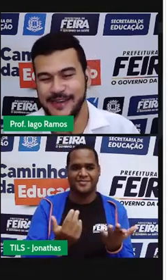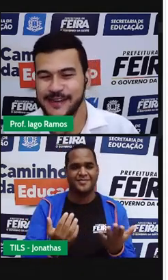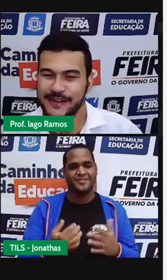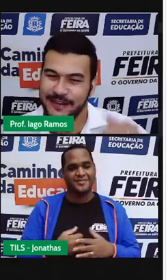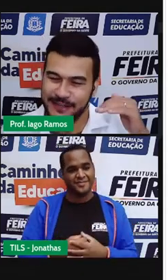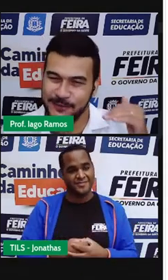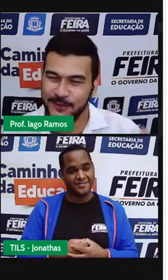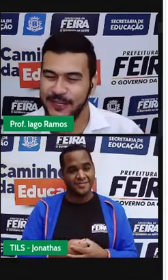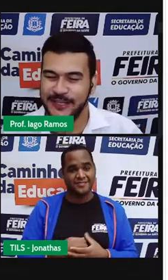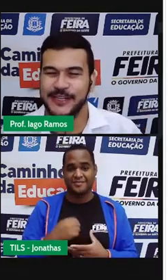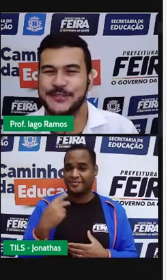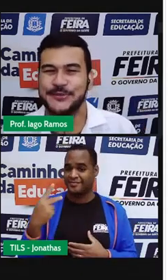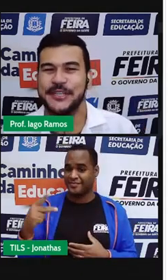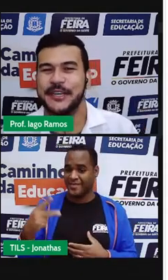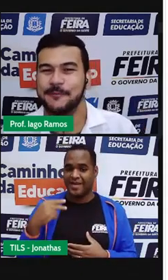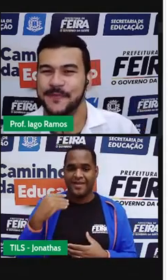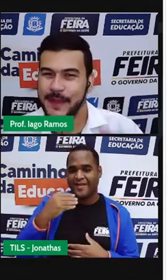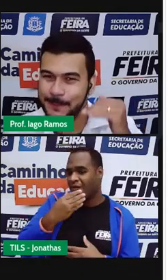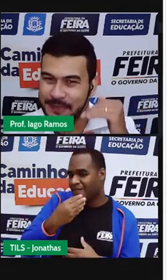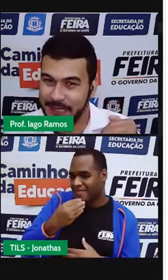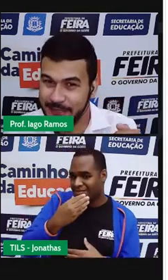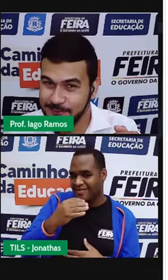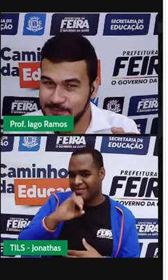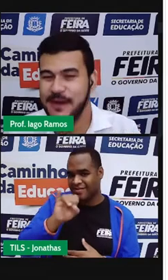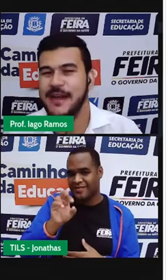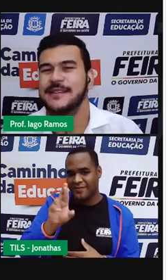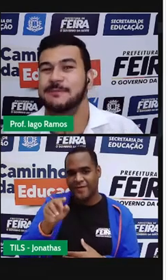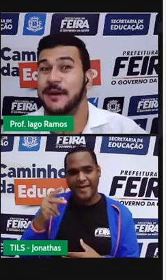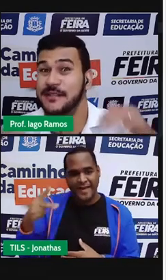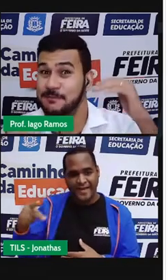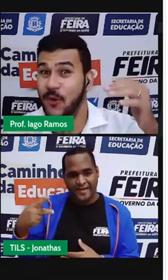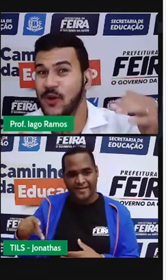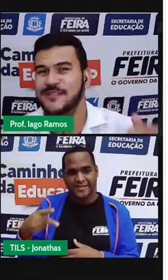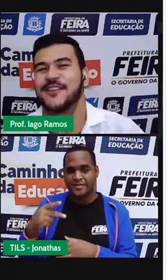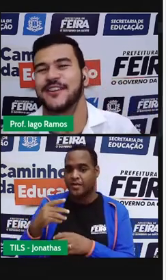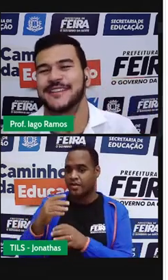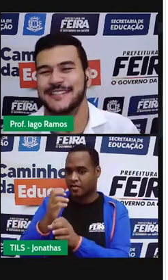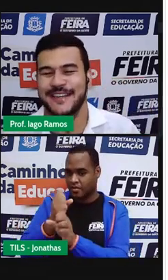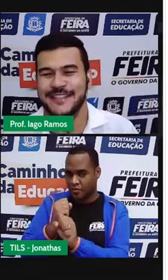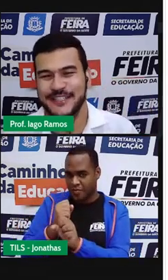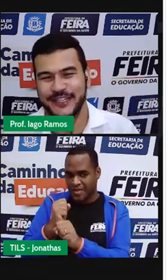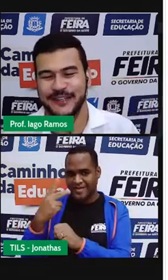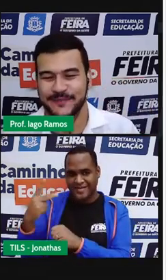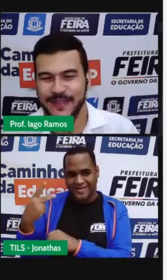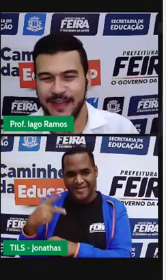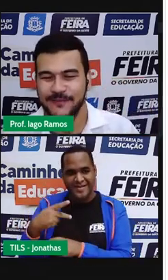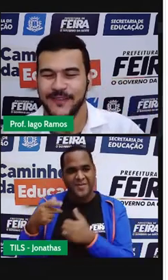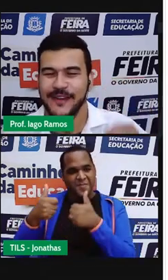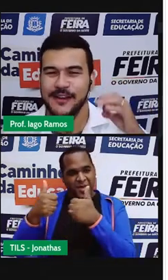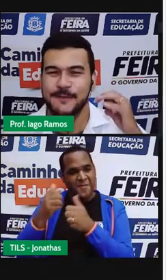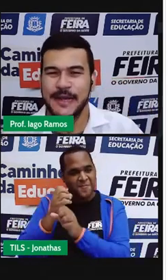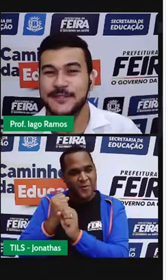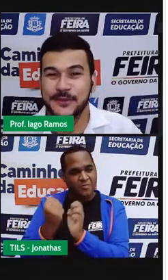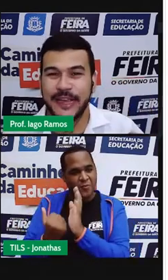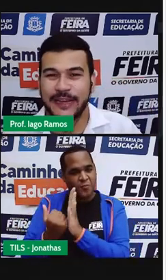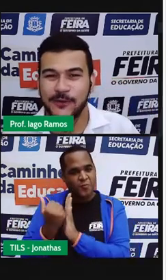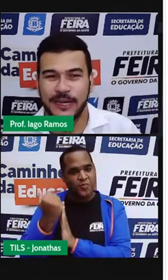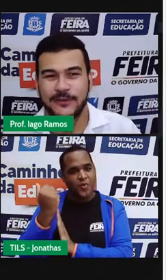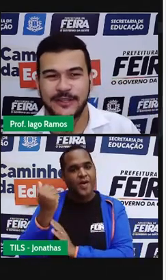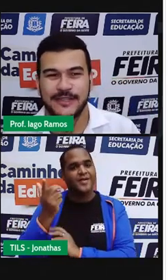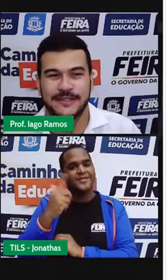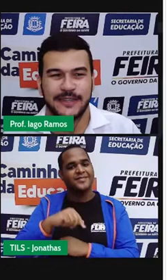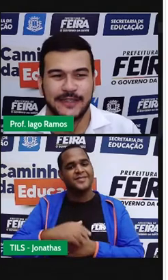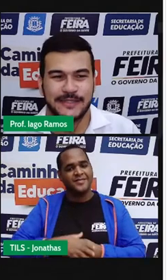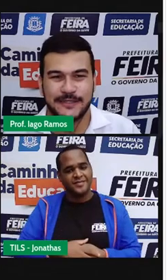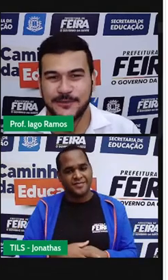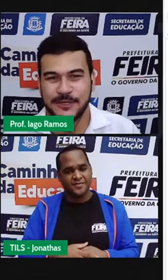quis dizer? Que o coleguinha Juninho é pequeno demais para as boas notas que ele tira, tá? Mas o que é que eu